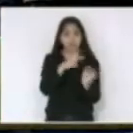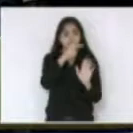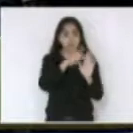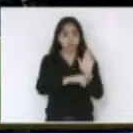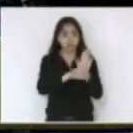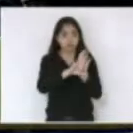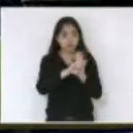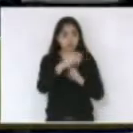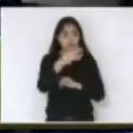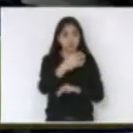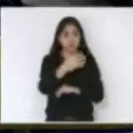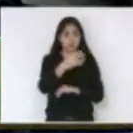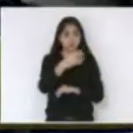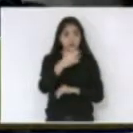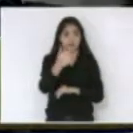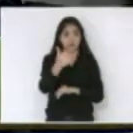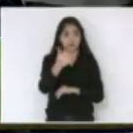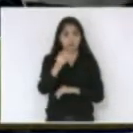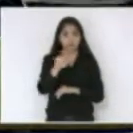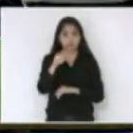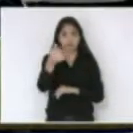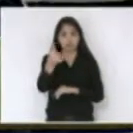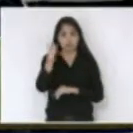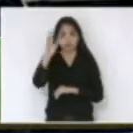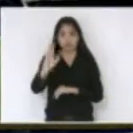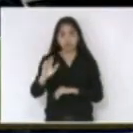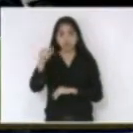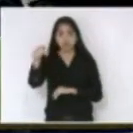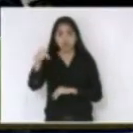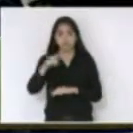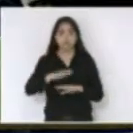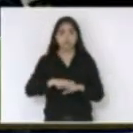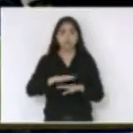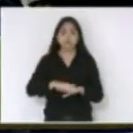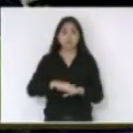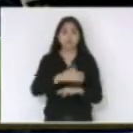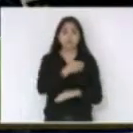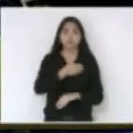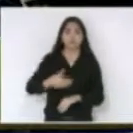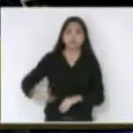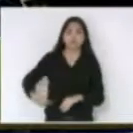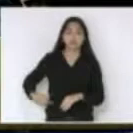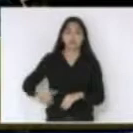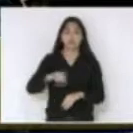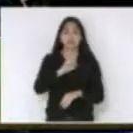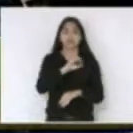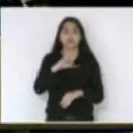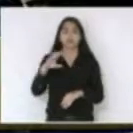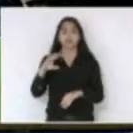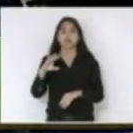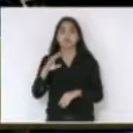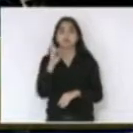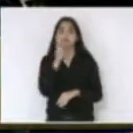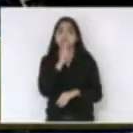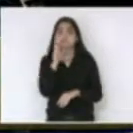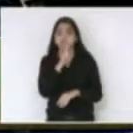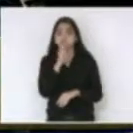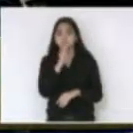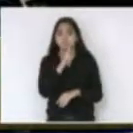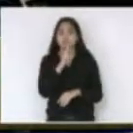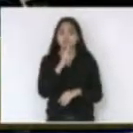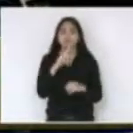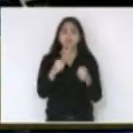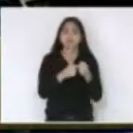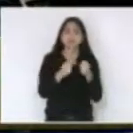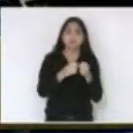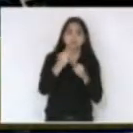do projeto 412.6 2017 autoria do governo do estado em regime de urgência que acresce o